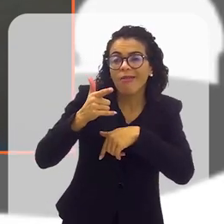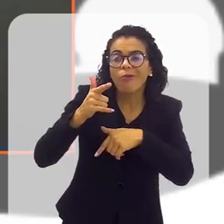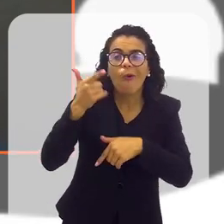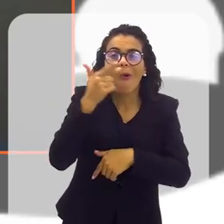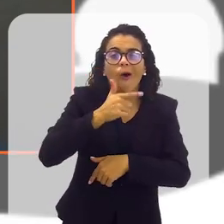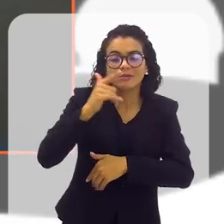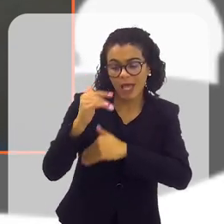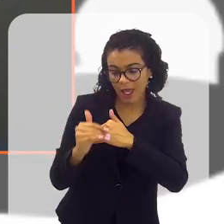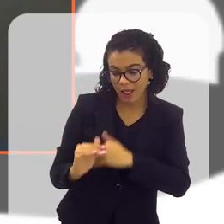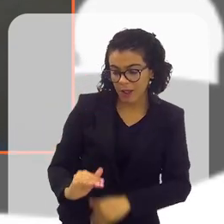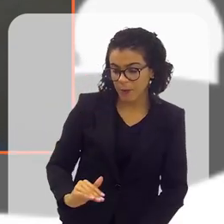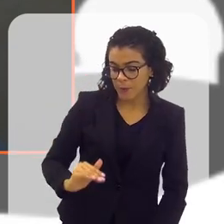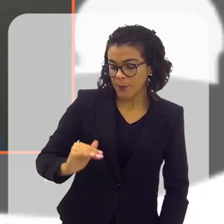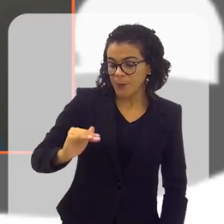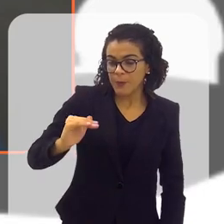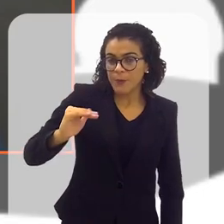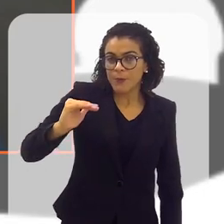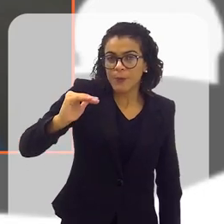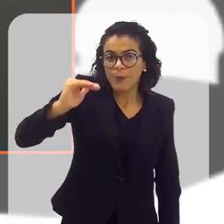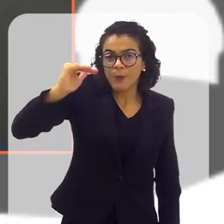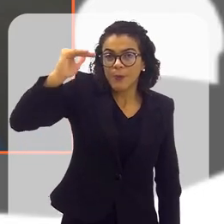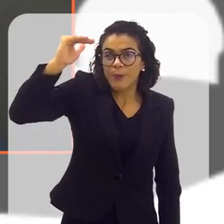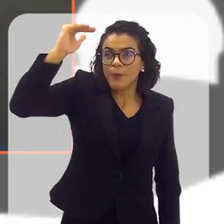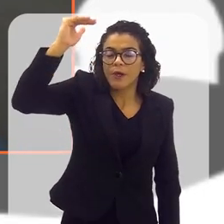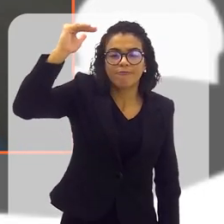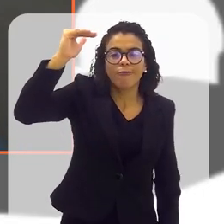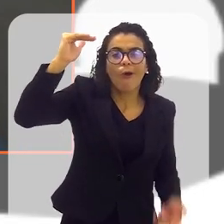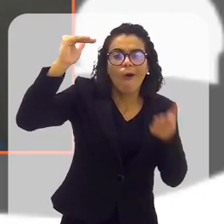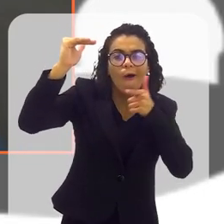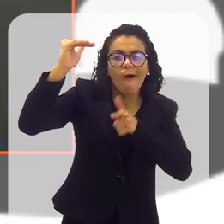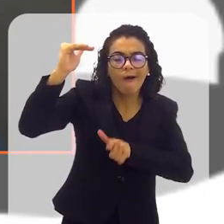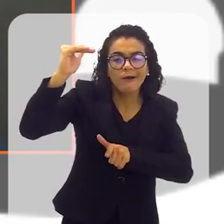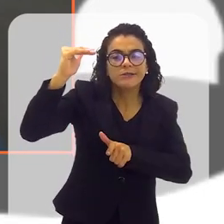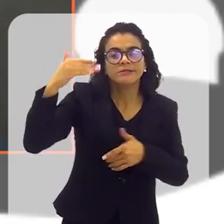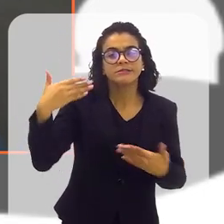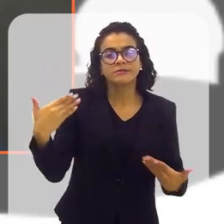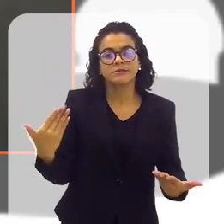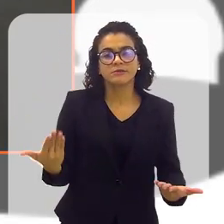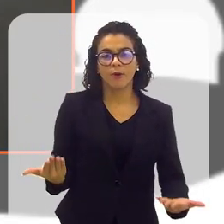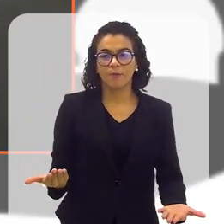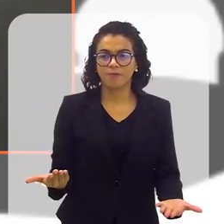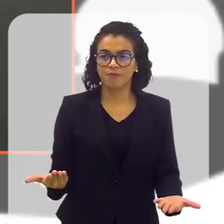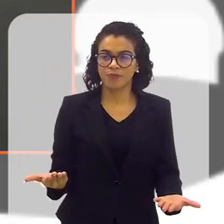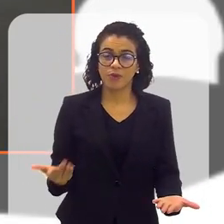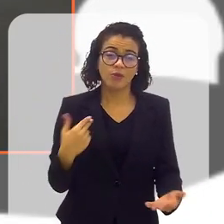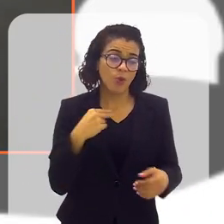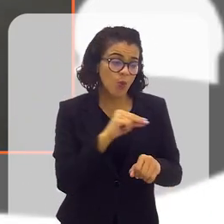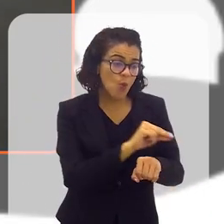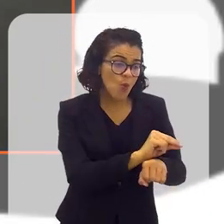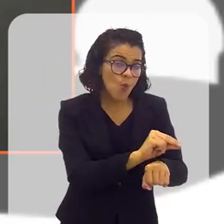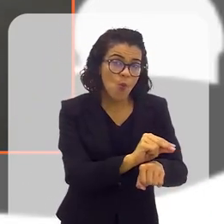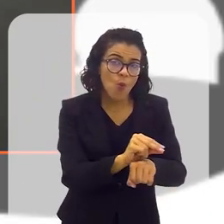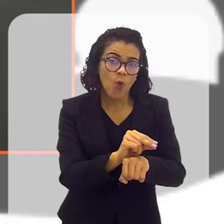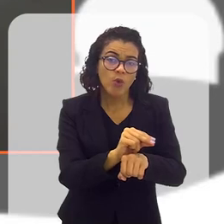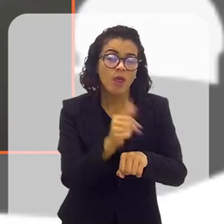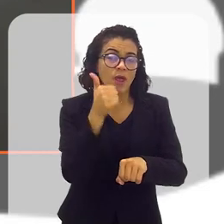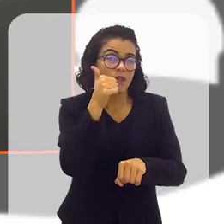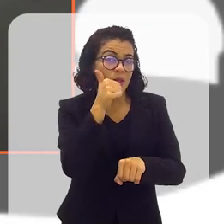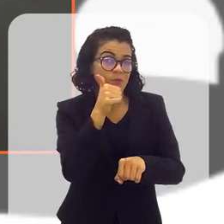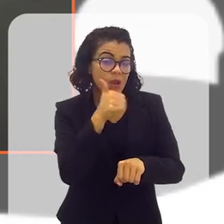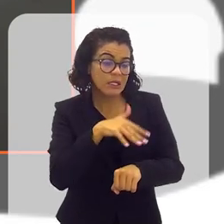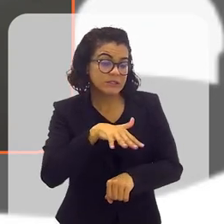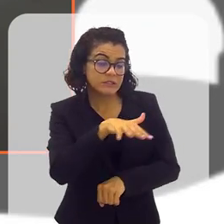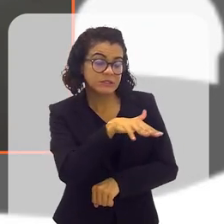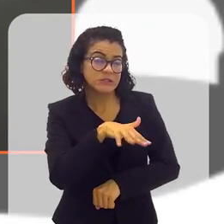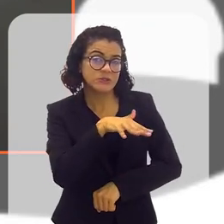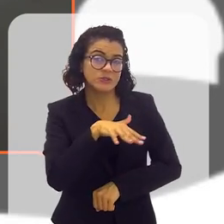crescimento, crianças que começam a crescer menos. Então, quando a gente não cuida dessa